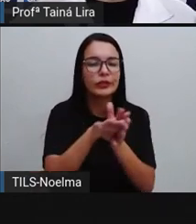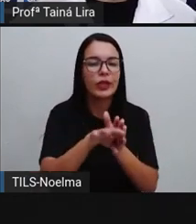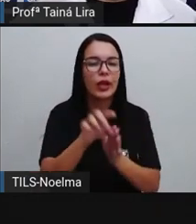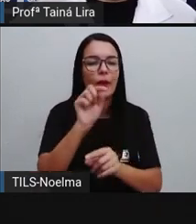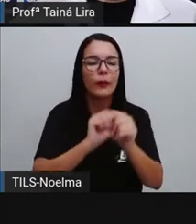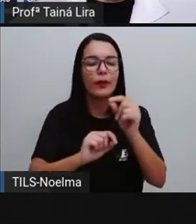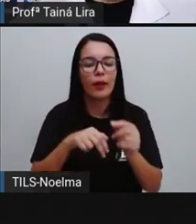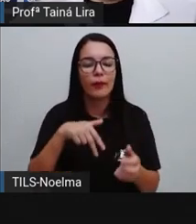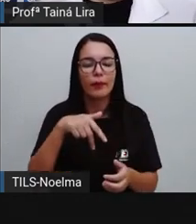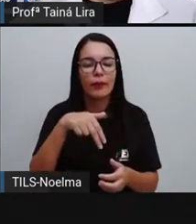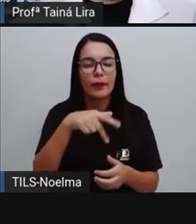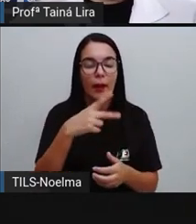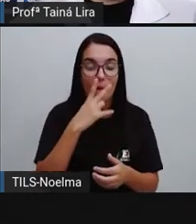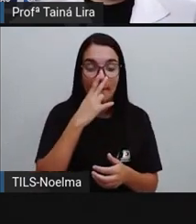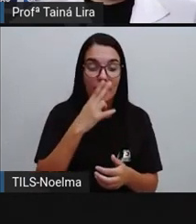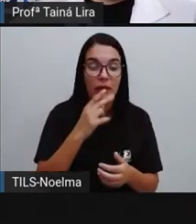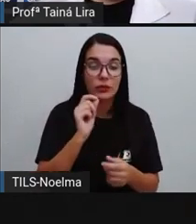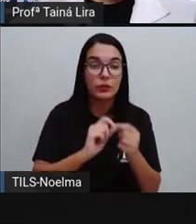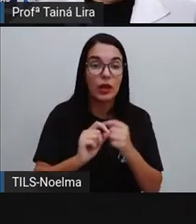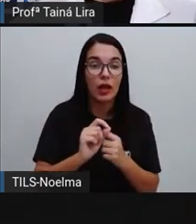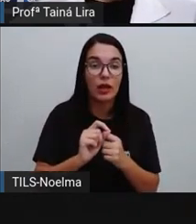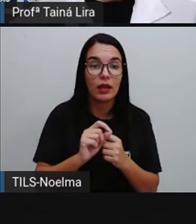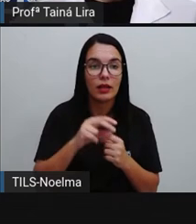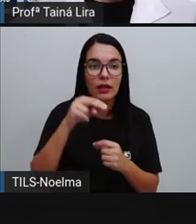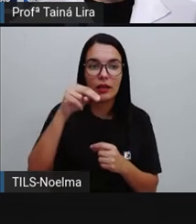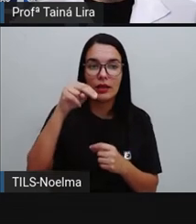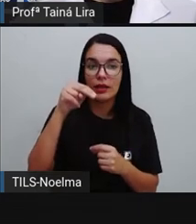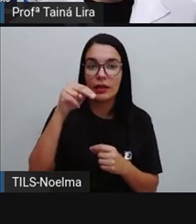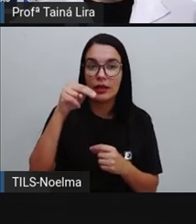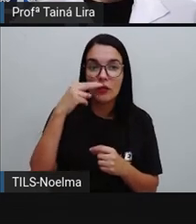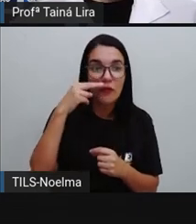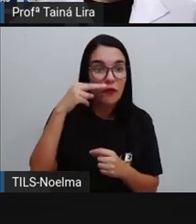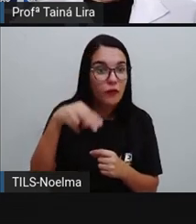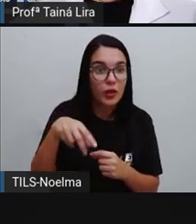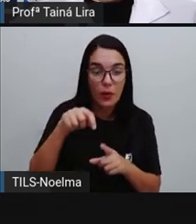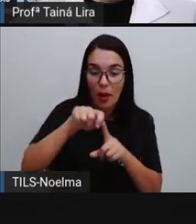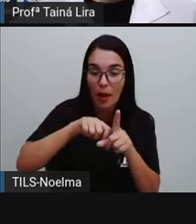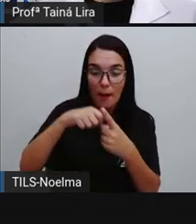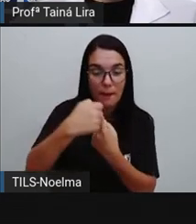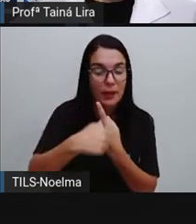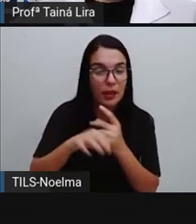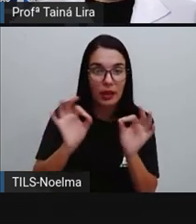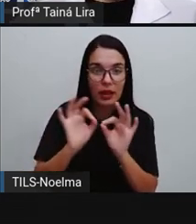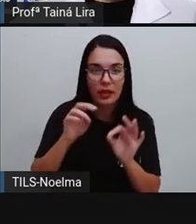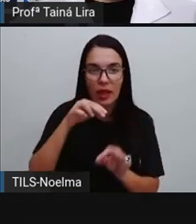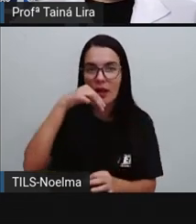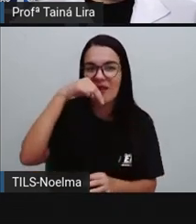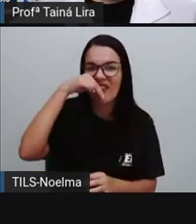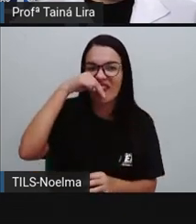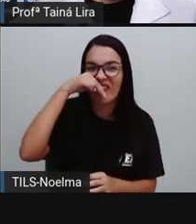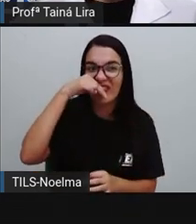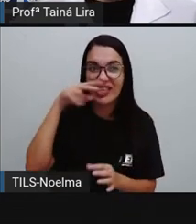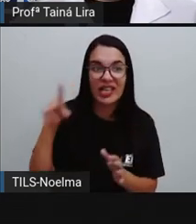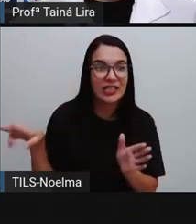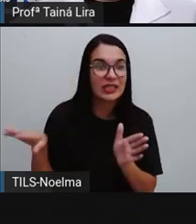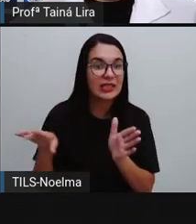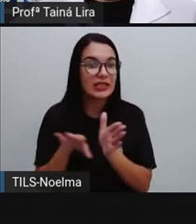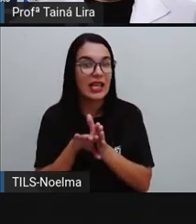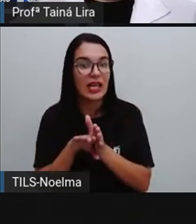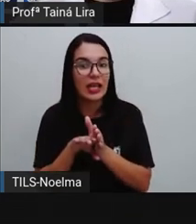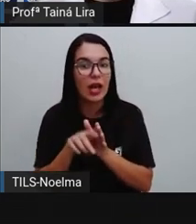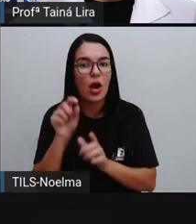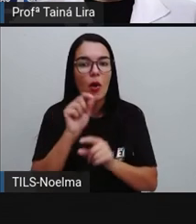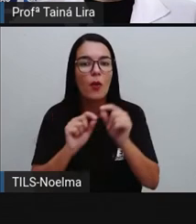à casca de banana, ela não está vendo. Olha lá, Mônica aparece. E o